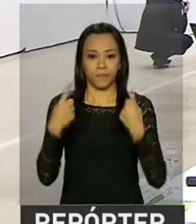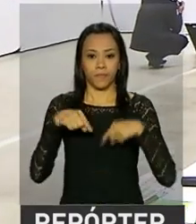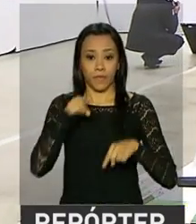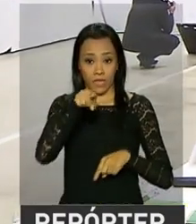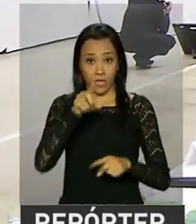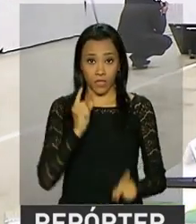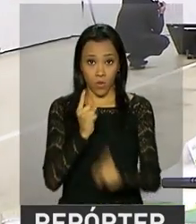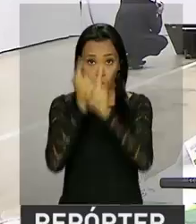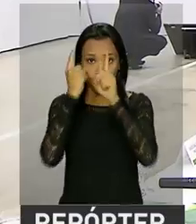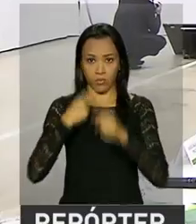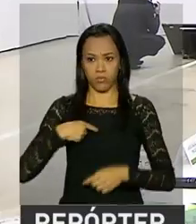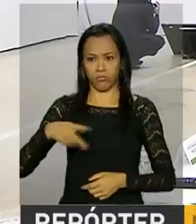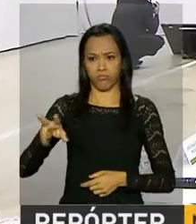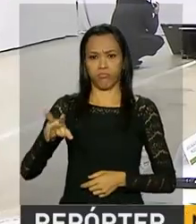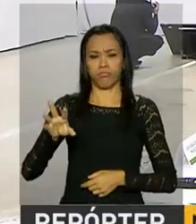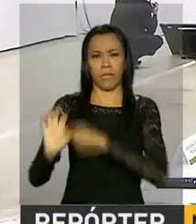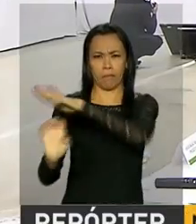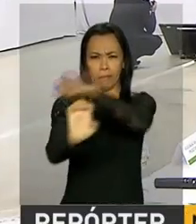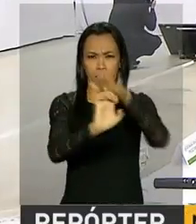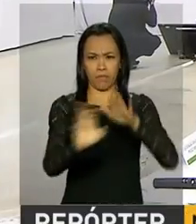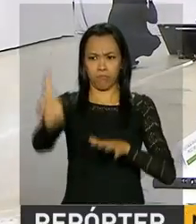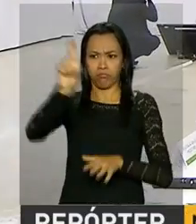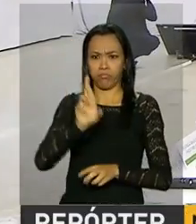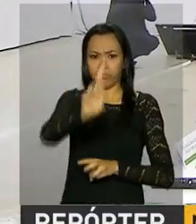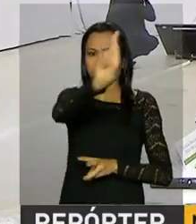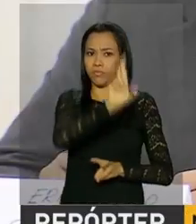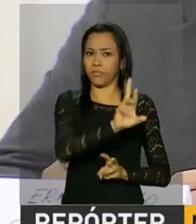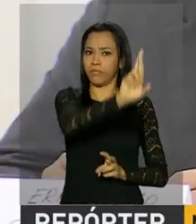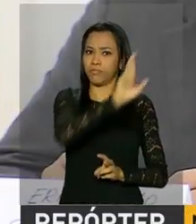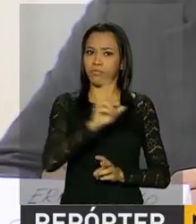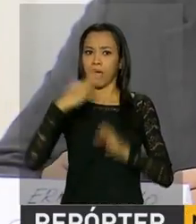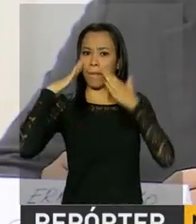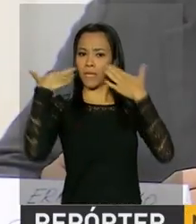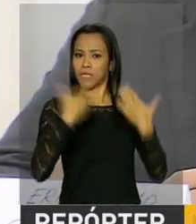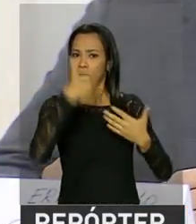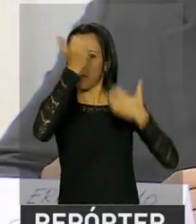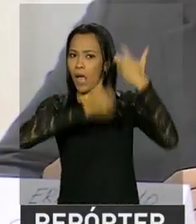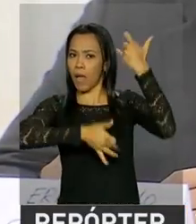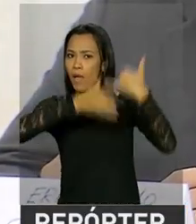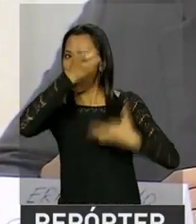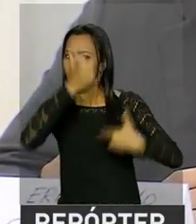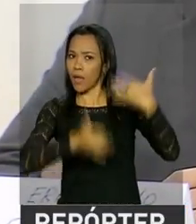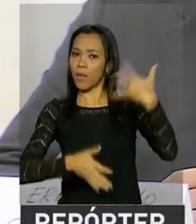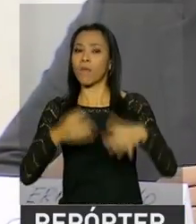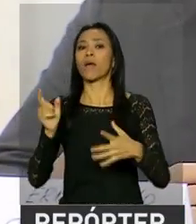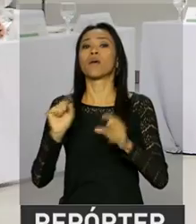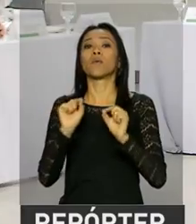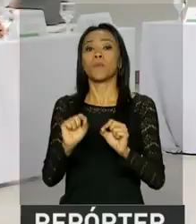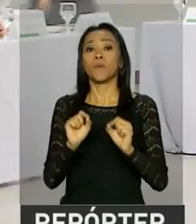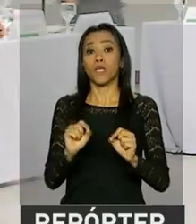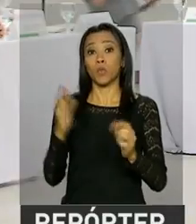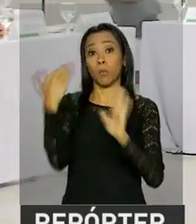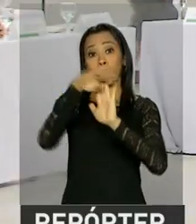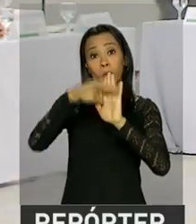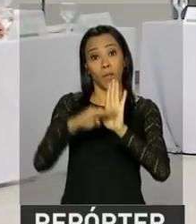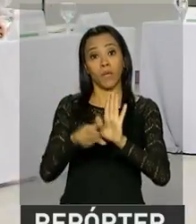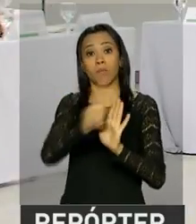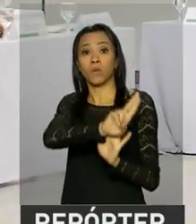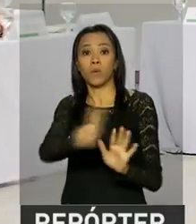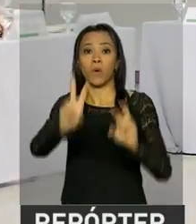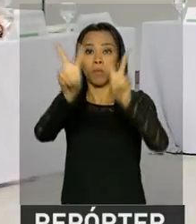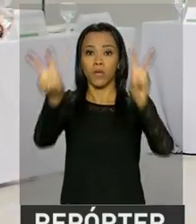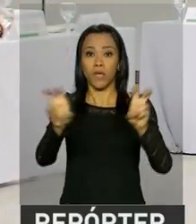encontro, os empresários foram apresentados aos últimos resultados do programa AgroMais, uma iniciativa para